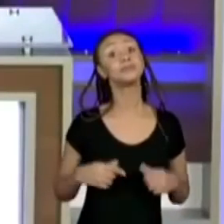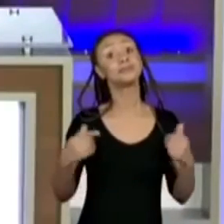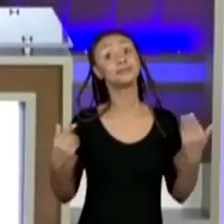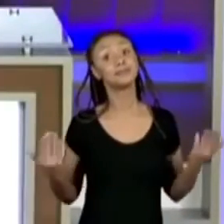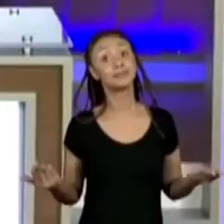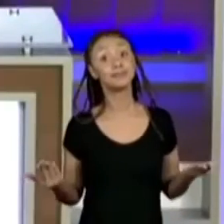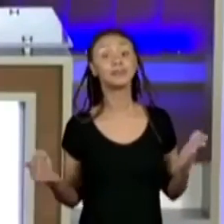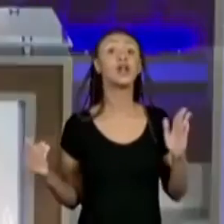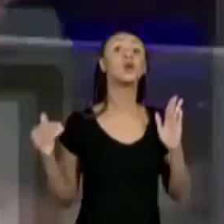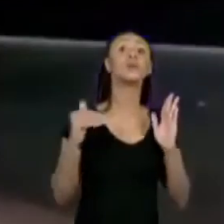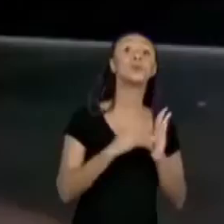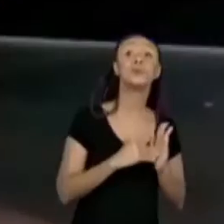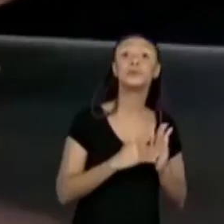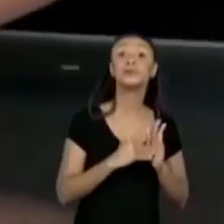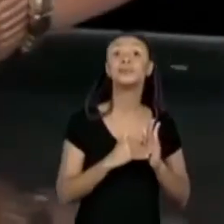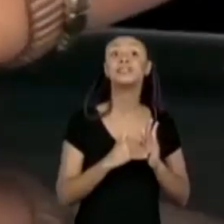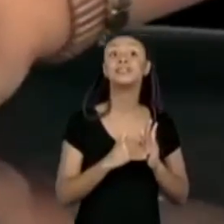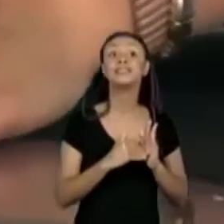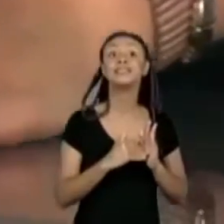fim, quem vem?